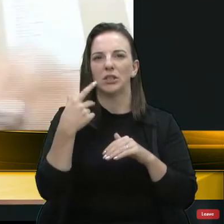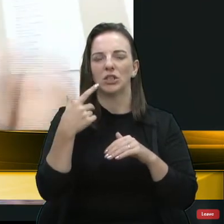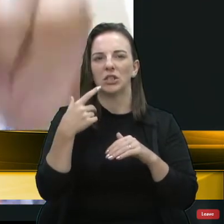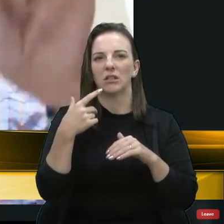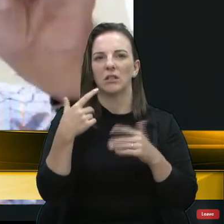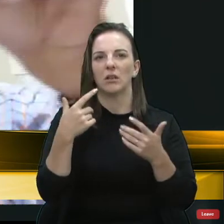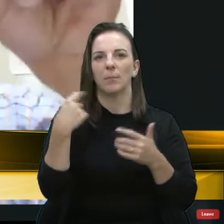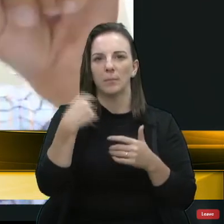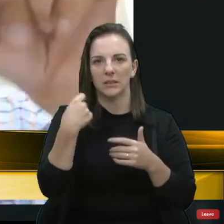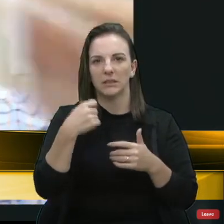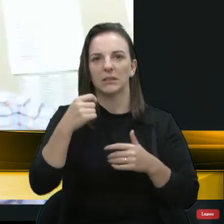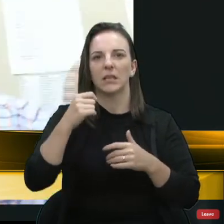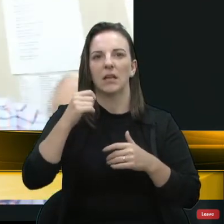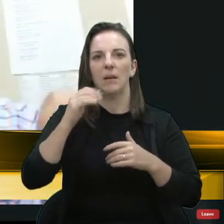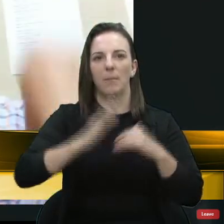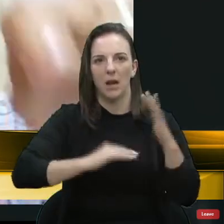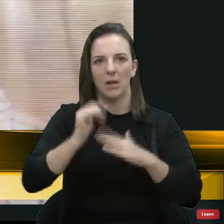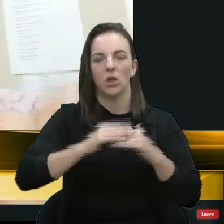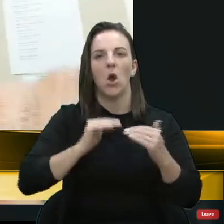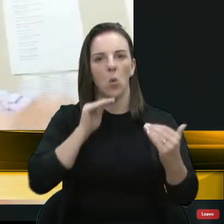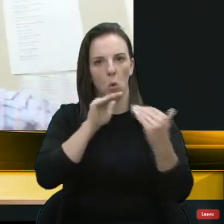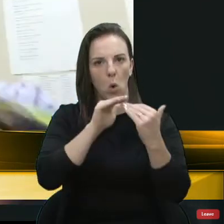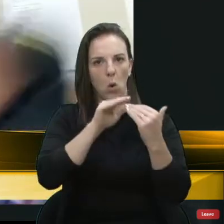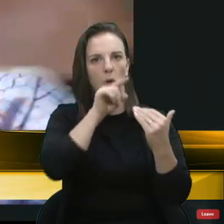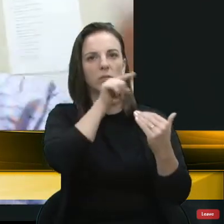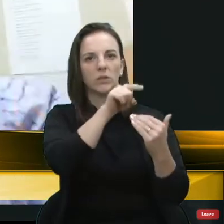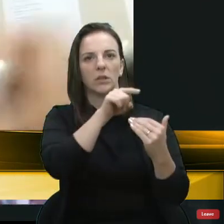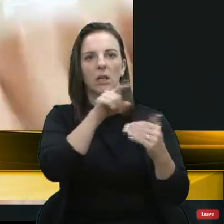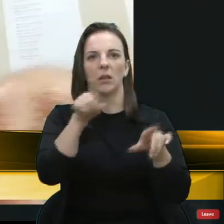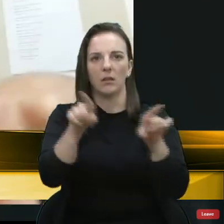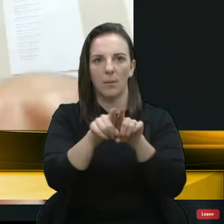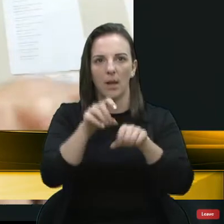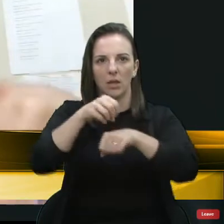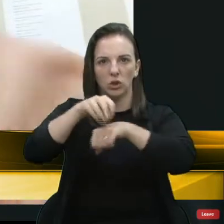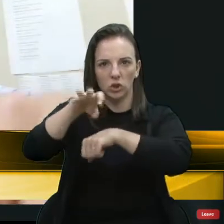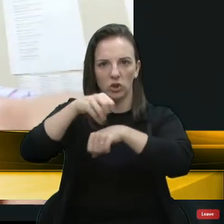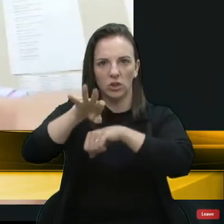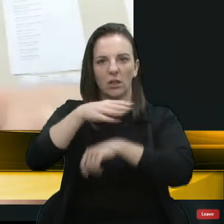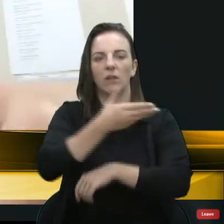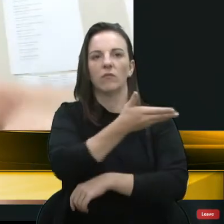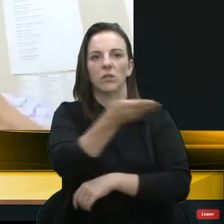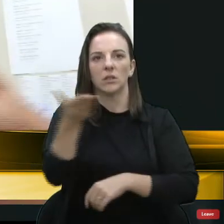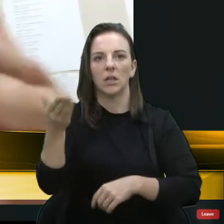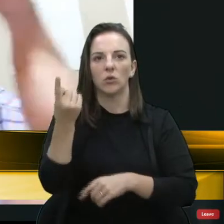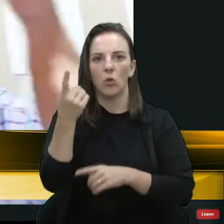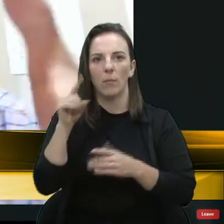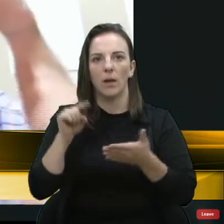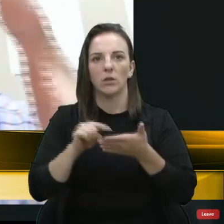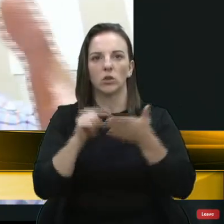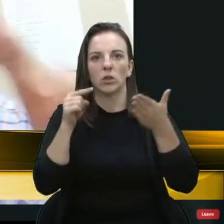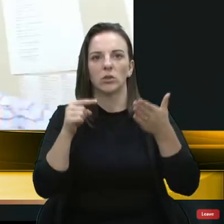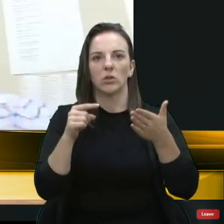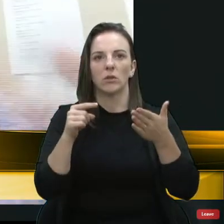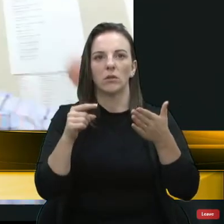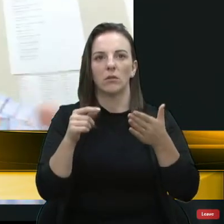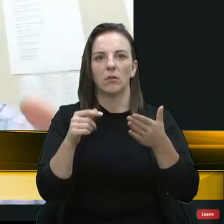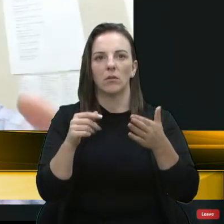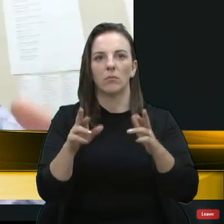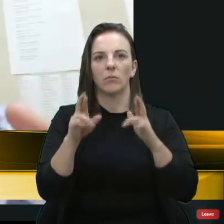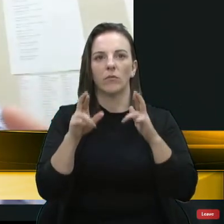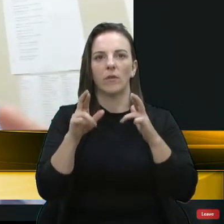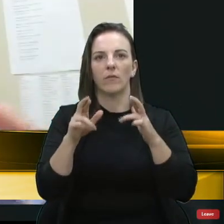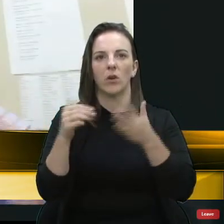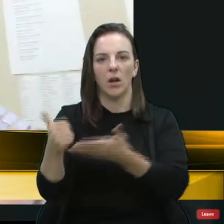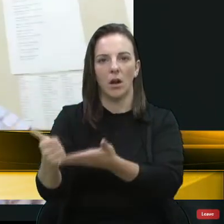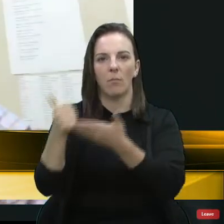e concordo com as tuas falas. E sugiro também para todos os demais vereadores uma indicação e conto com o apoio de todos, alguma coisa nós